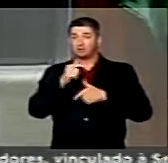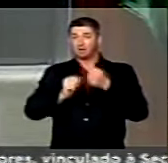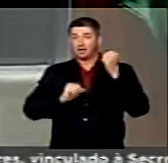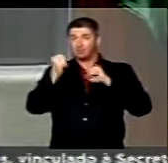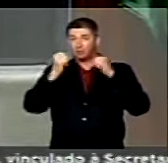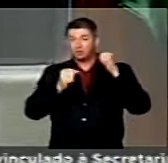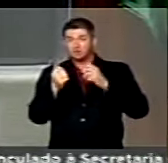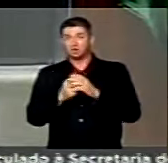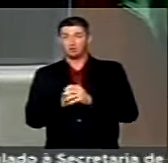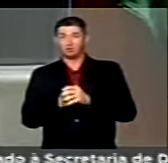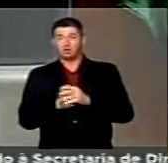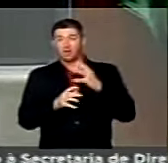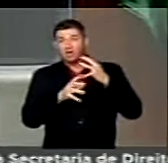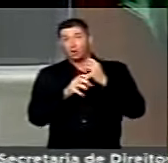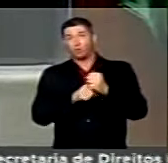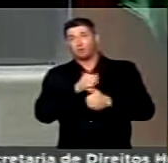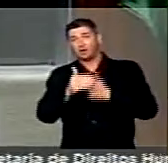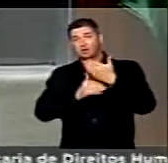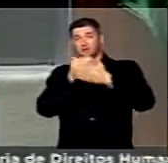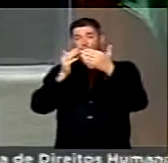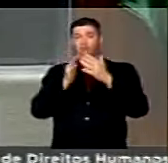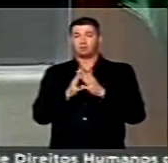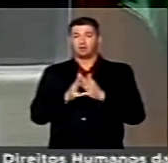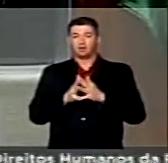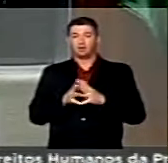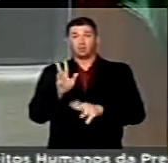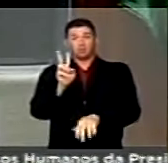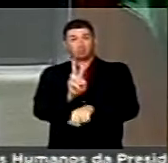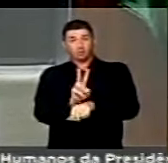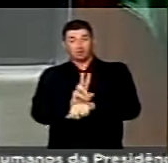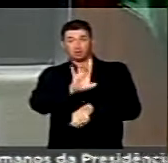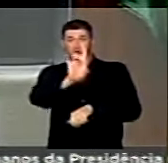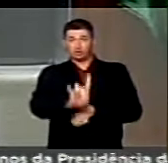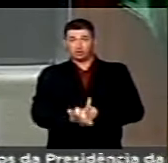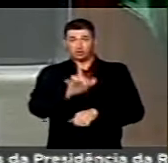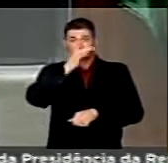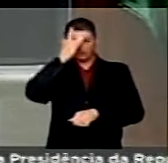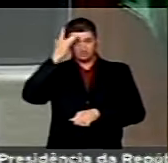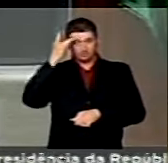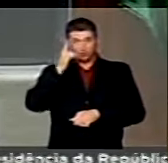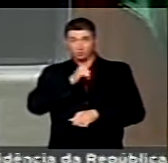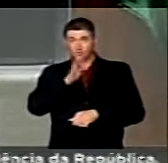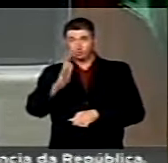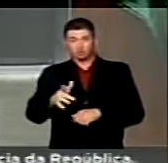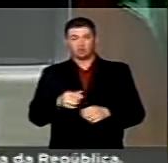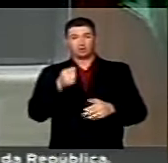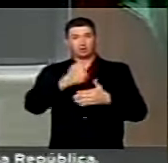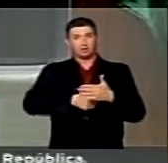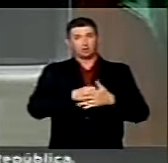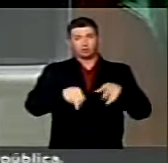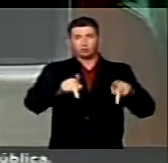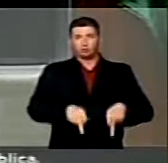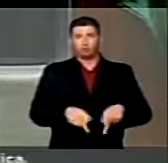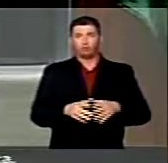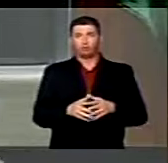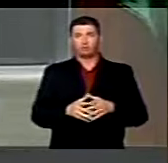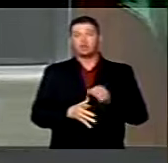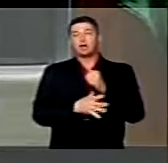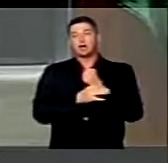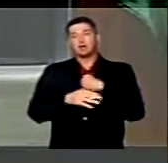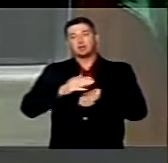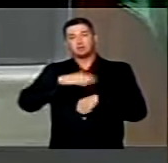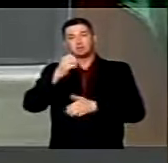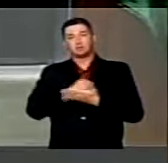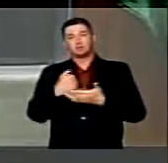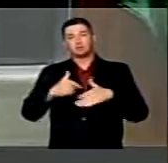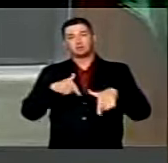produtiva, retomar o crescimento, proteger os direitos conquistados pela luta do nosso povo, garantir